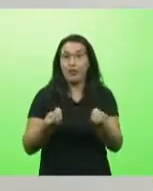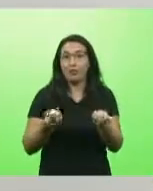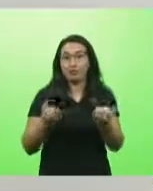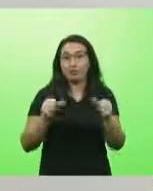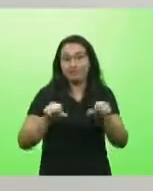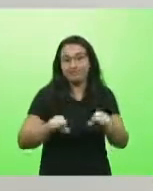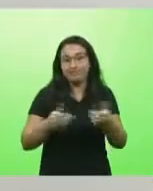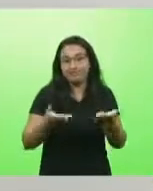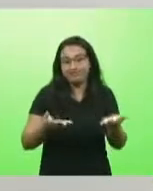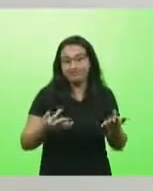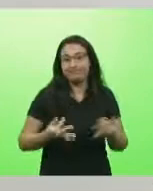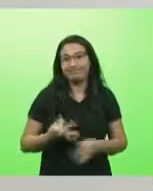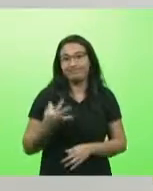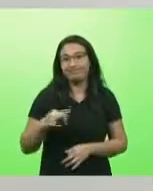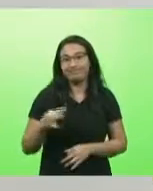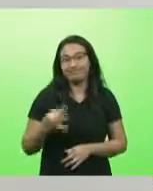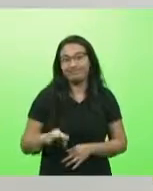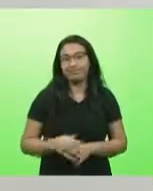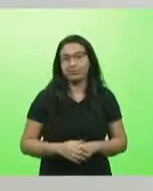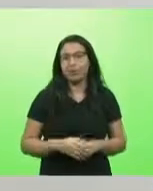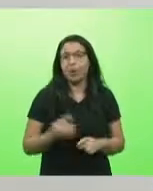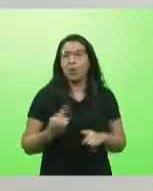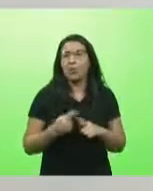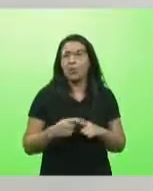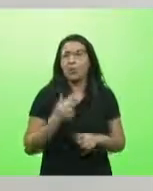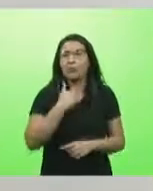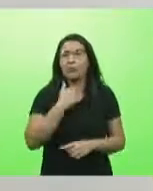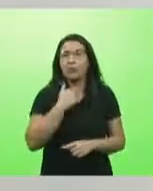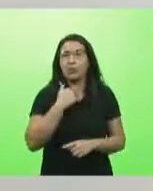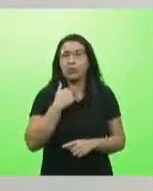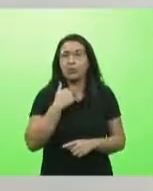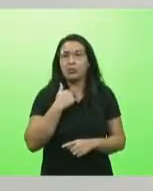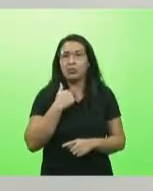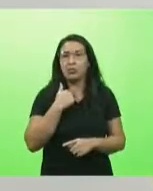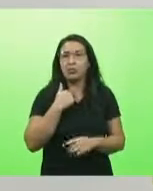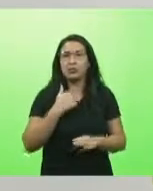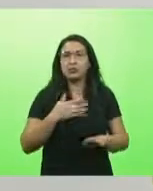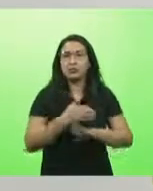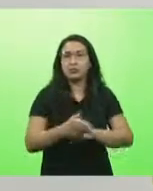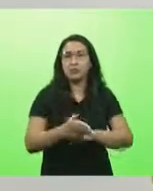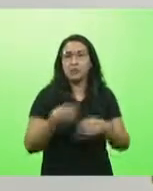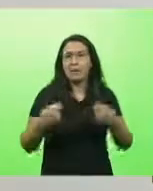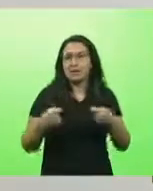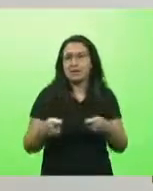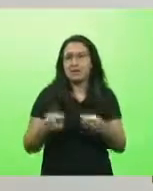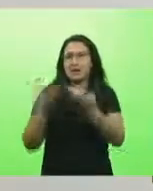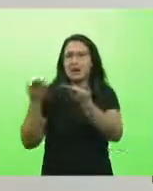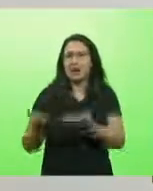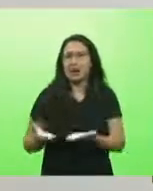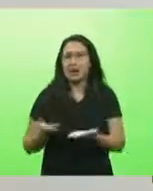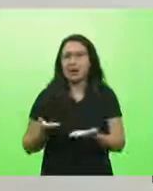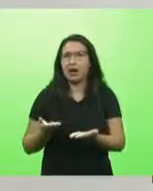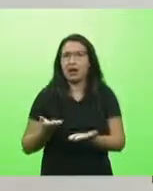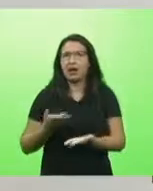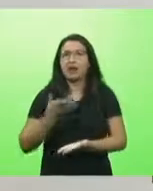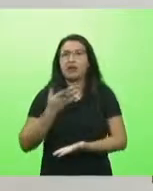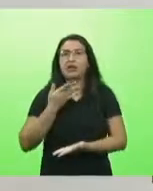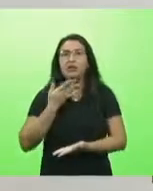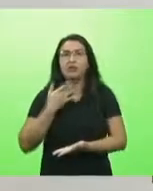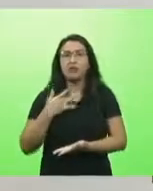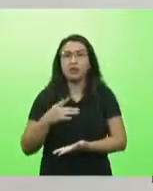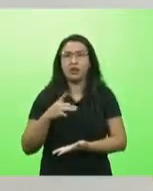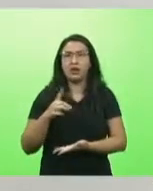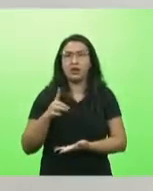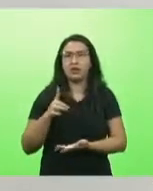por que que não pode intervir? Por que que nós temos que ficar na volatilidade do, no sobe e desce do